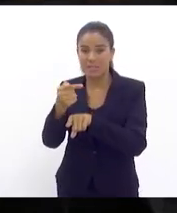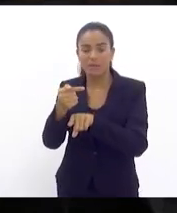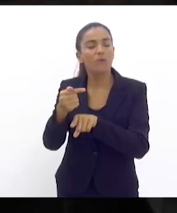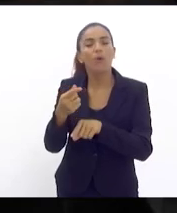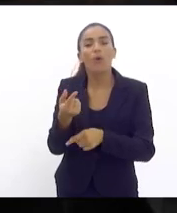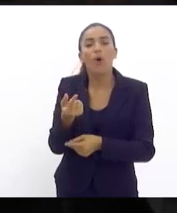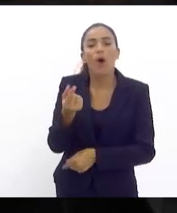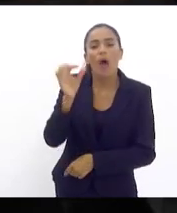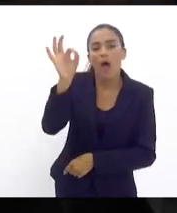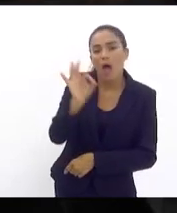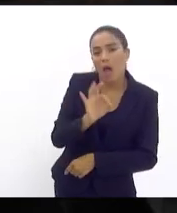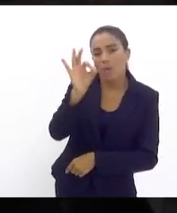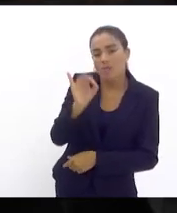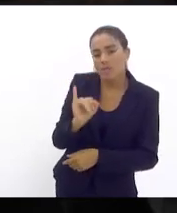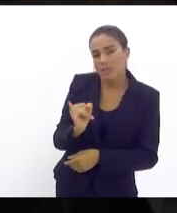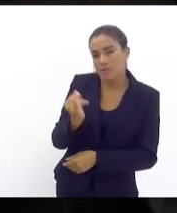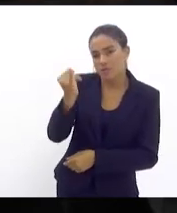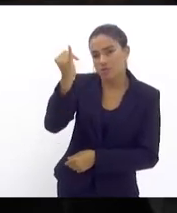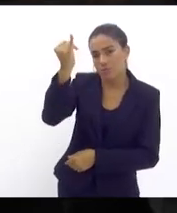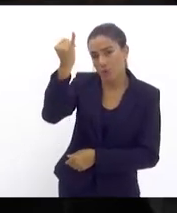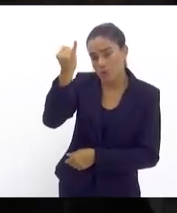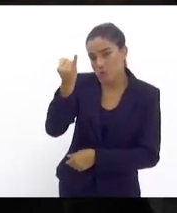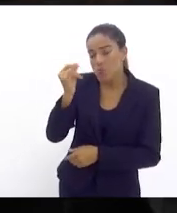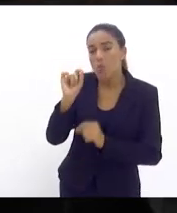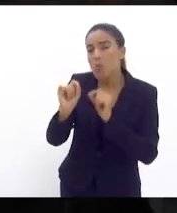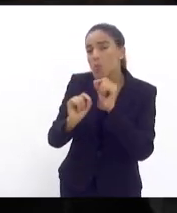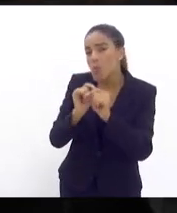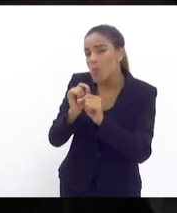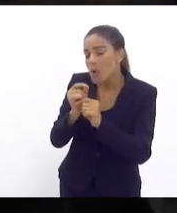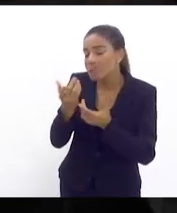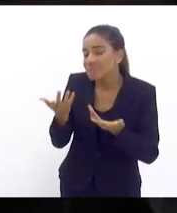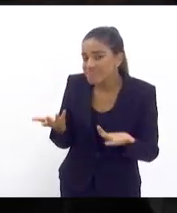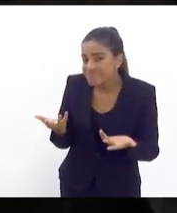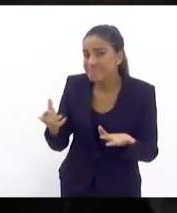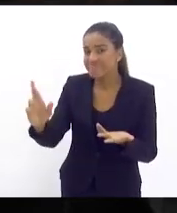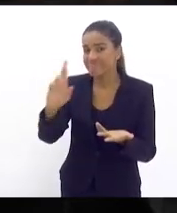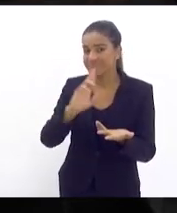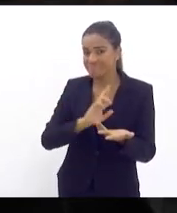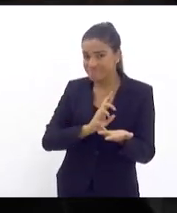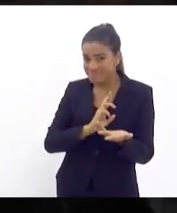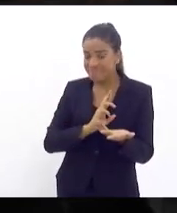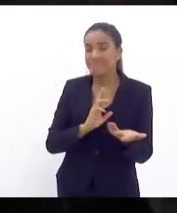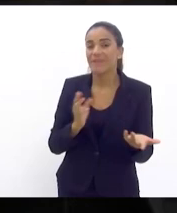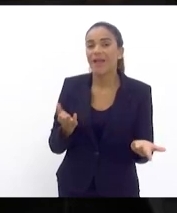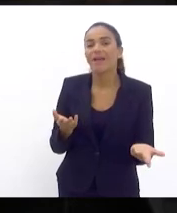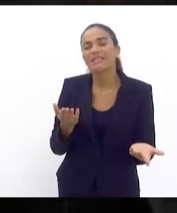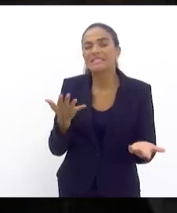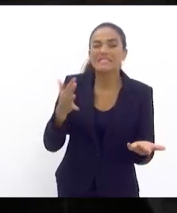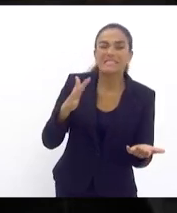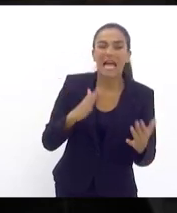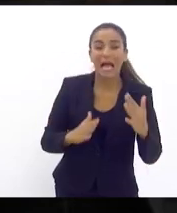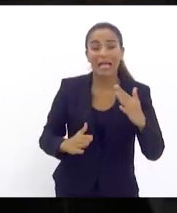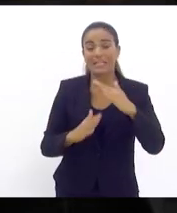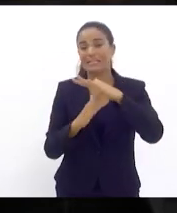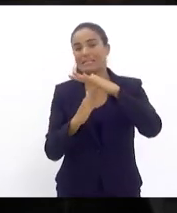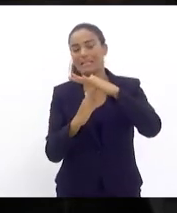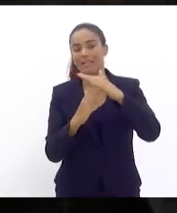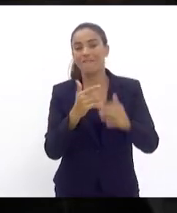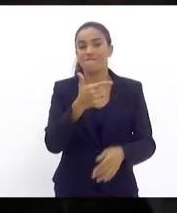Janeiro, como de qualquer unidade da Federação, considerando esse preço médio de hoje, poderá atingir